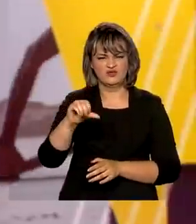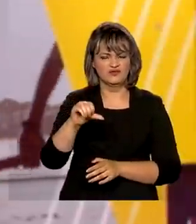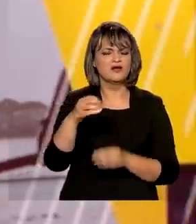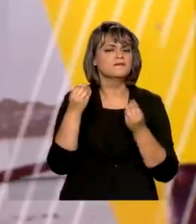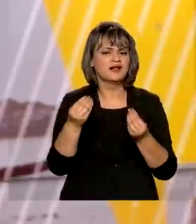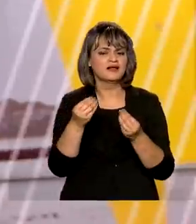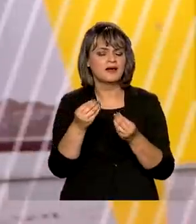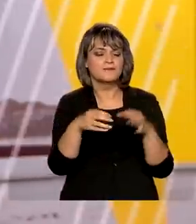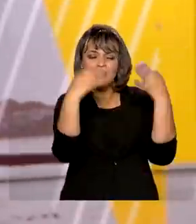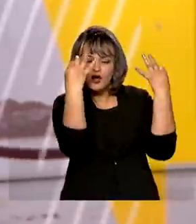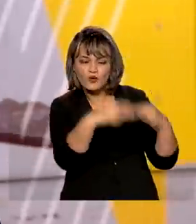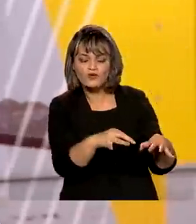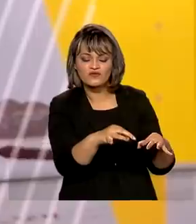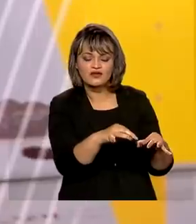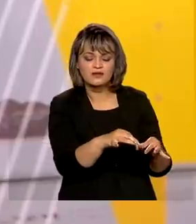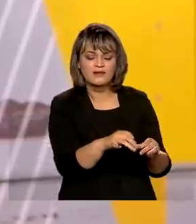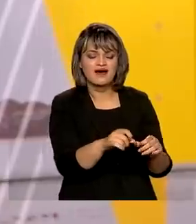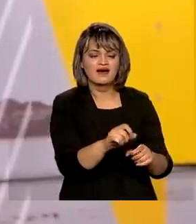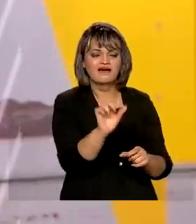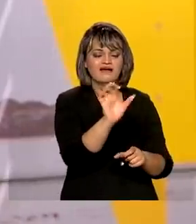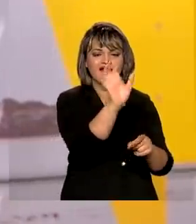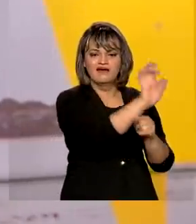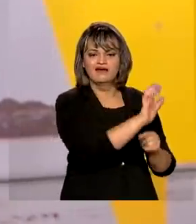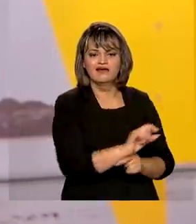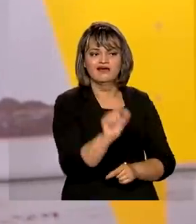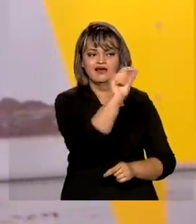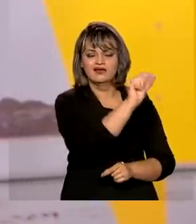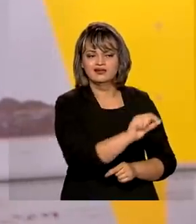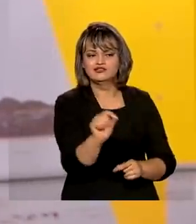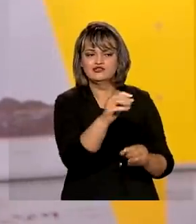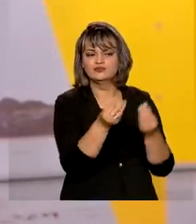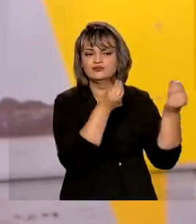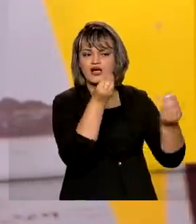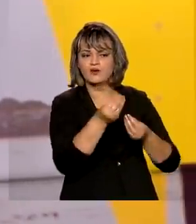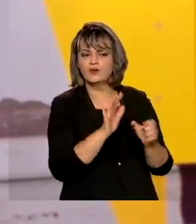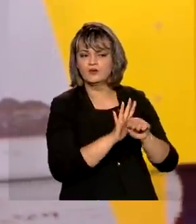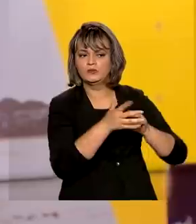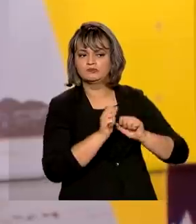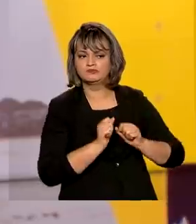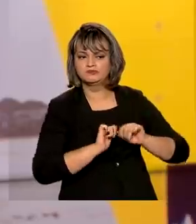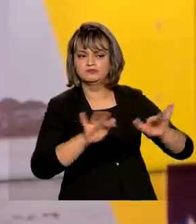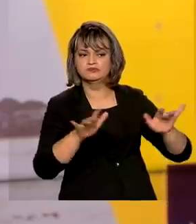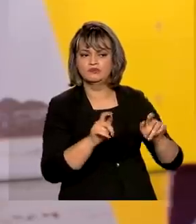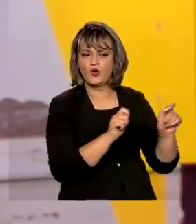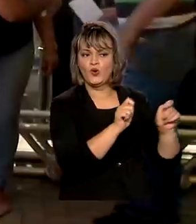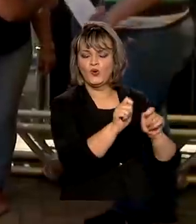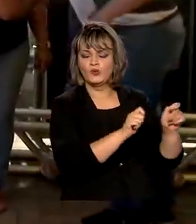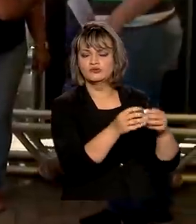diagnóstico da pandemia em cada região para direcionar os esforços na contenção do vírus.